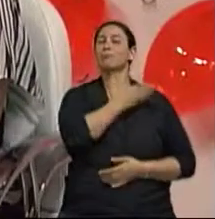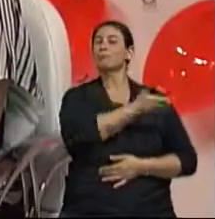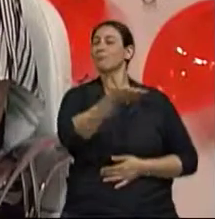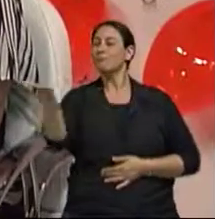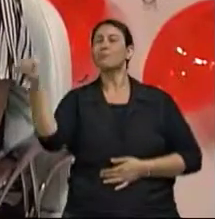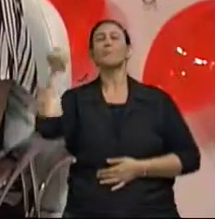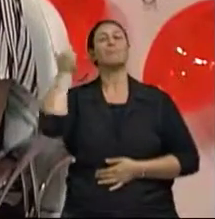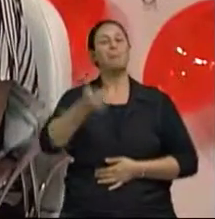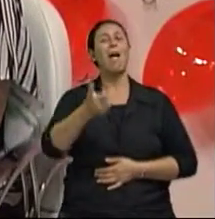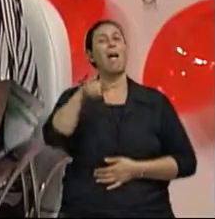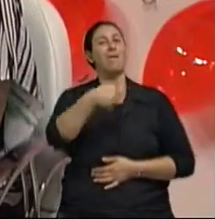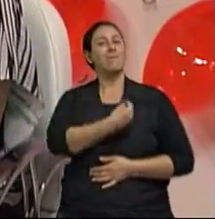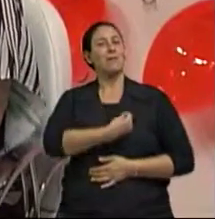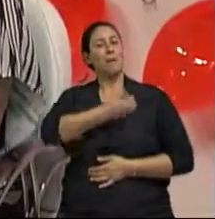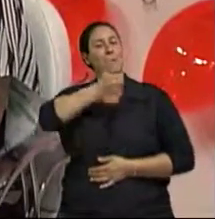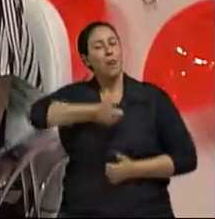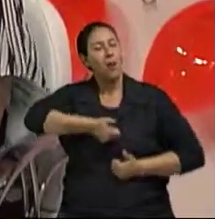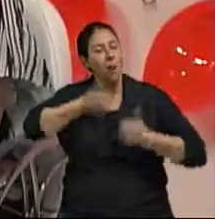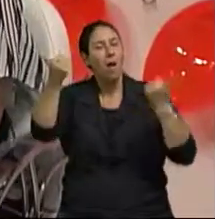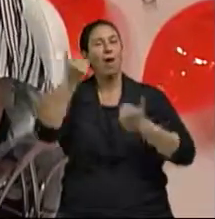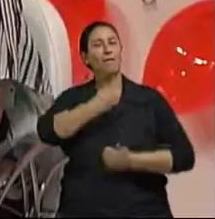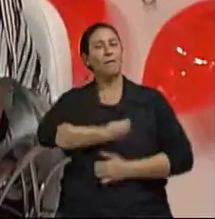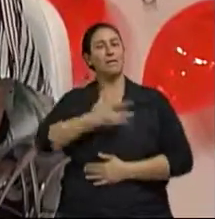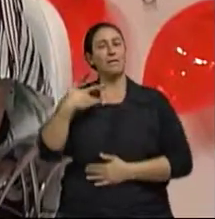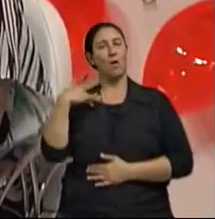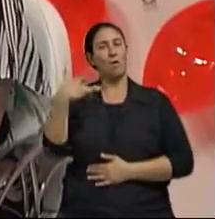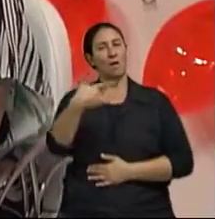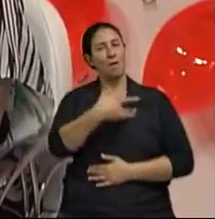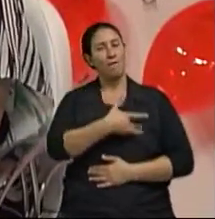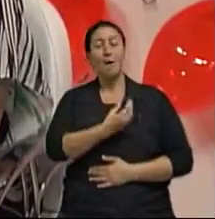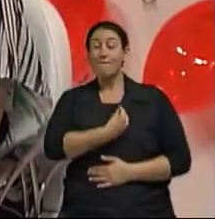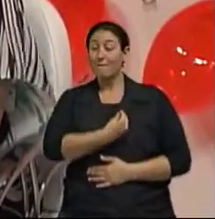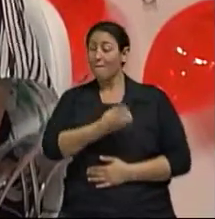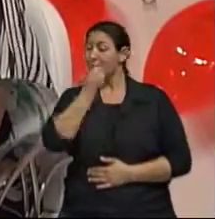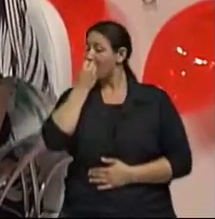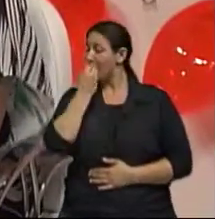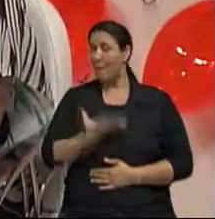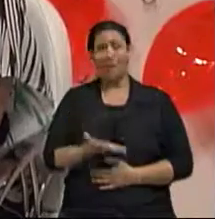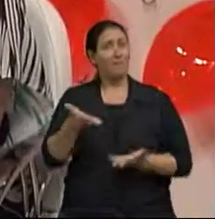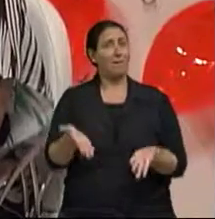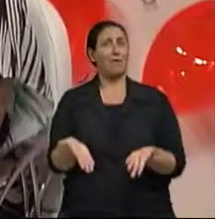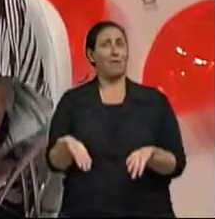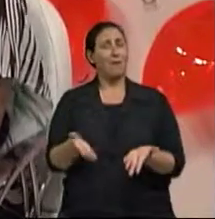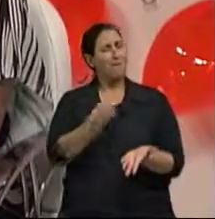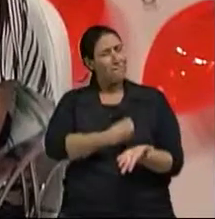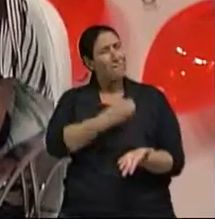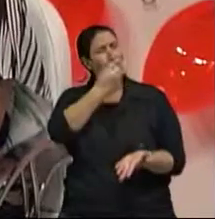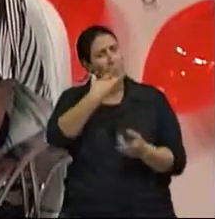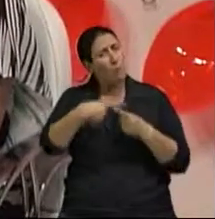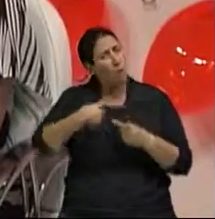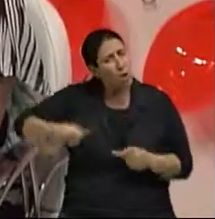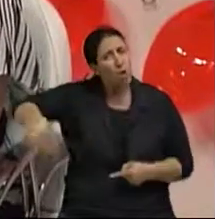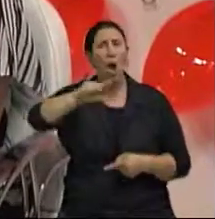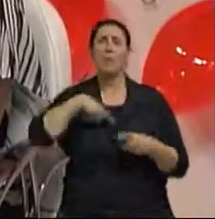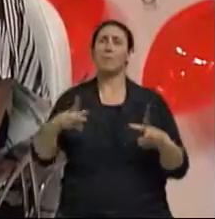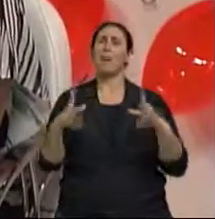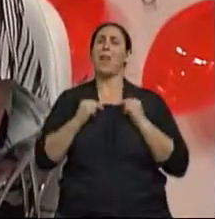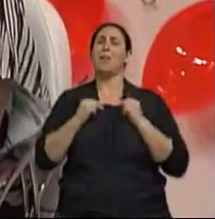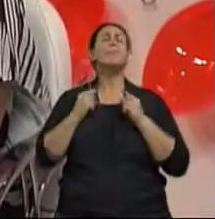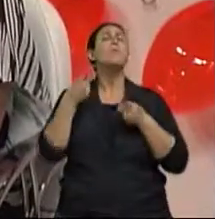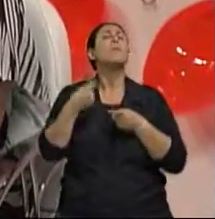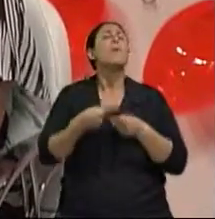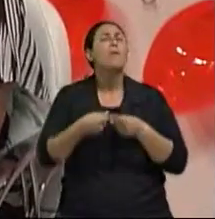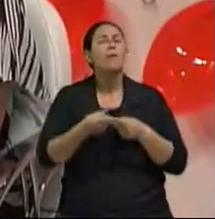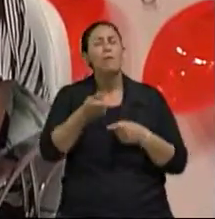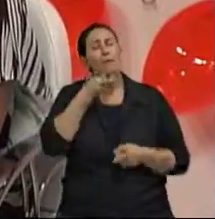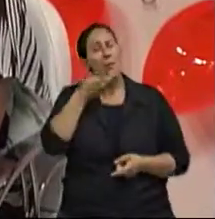melhor e mais saudável E aqui o nosso viva bem, que nem eu digo sempre Viva bem porque a gente merece Mas a gente tem